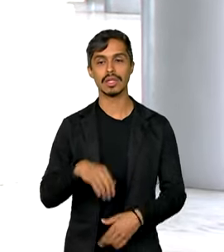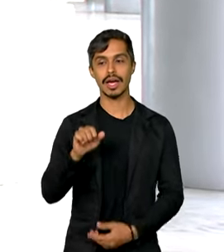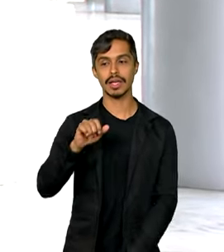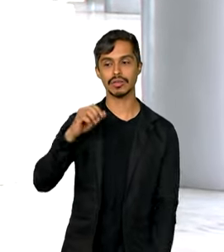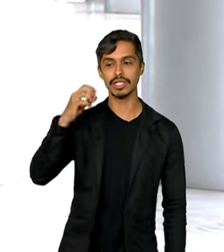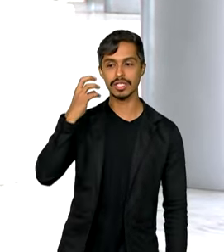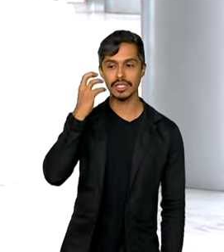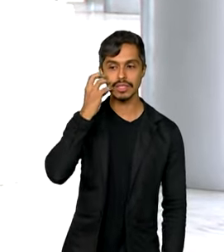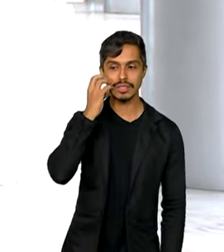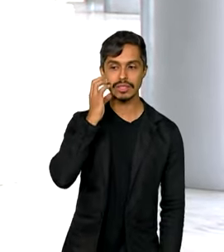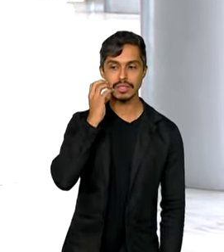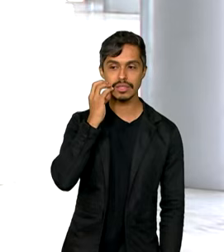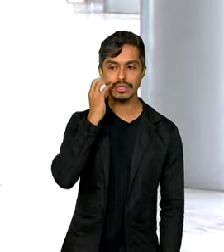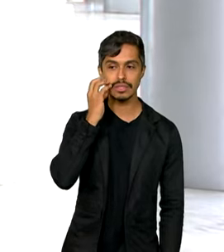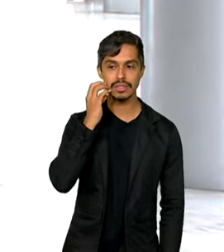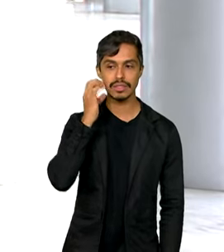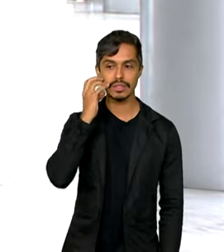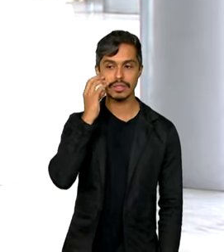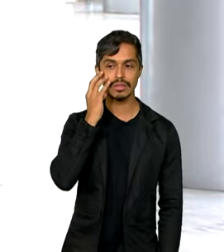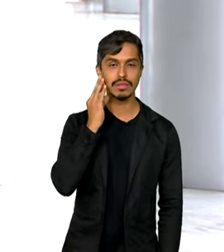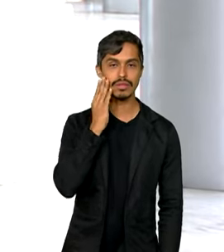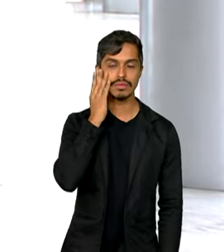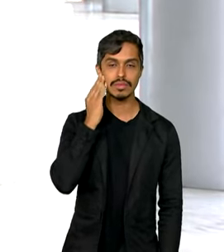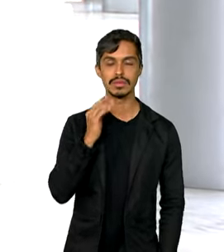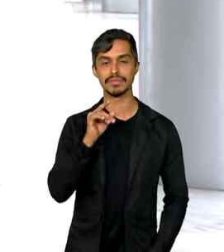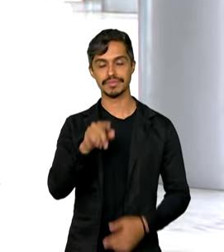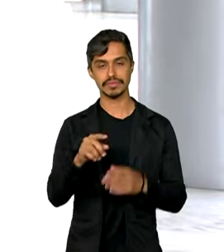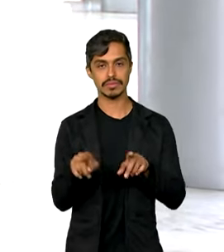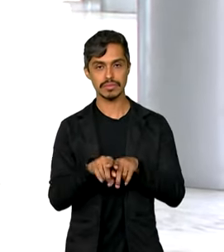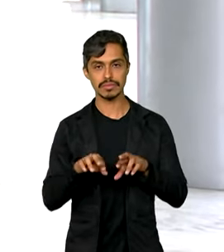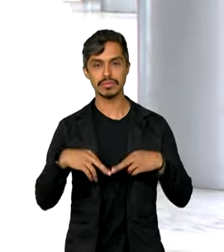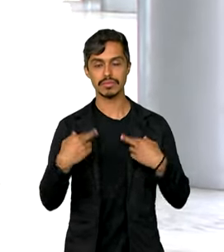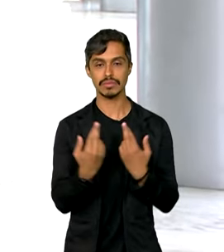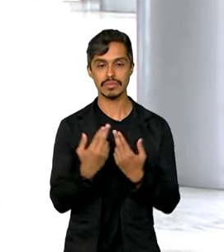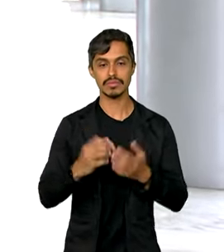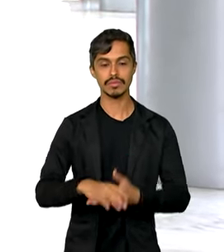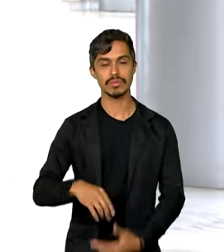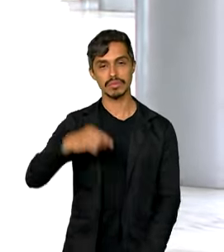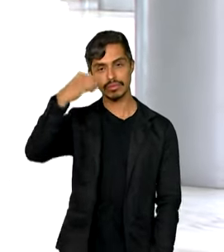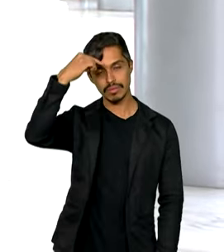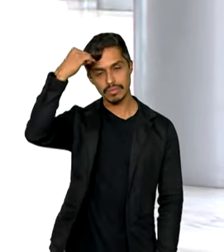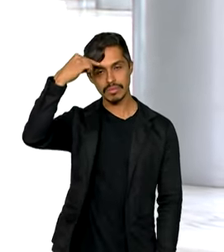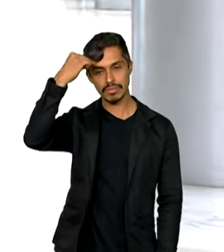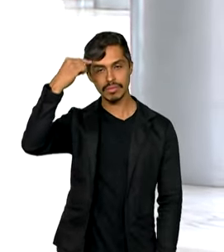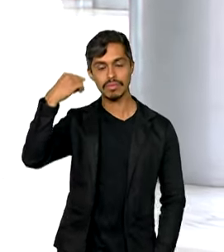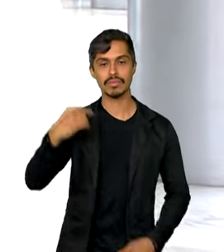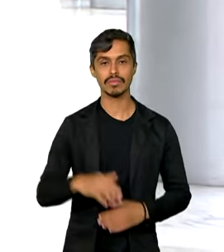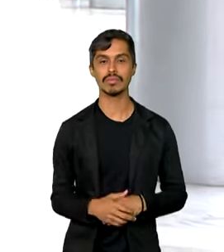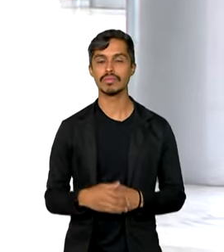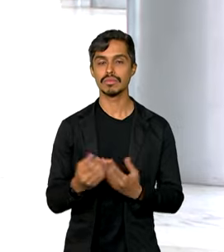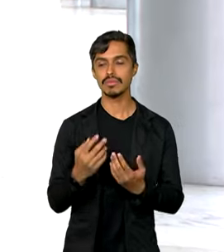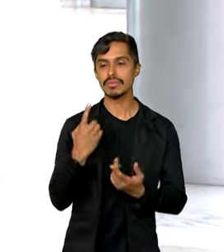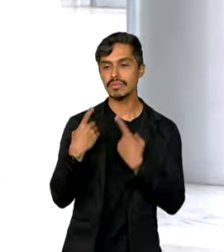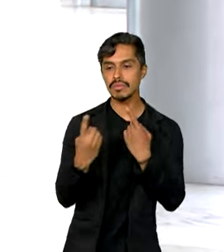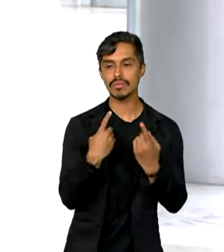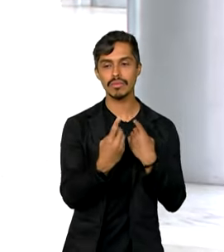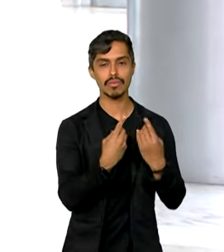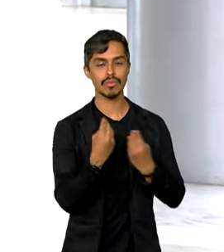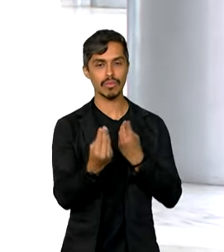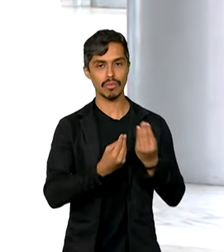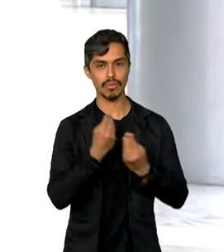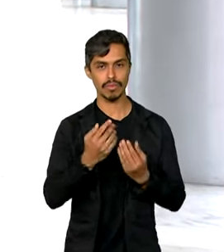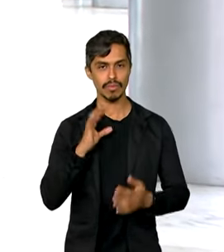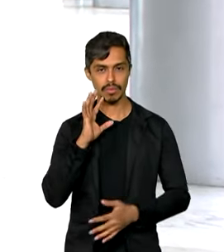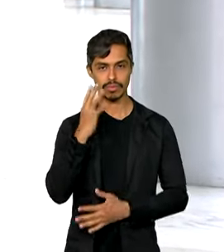presidente do Supremo Tribunal Federal, ministro Luiz Roberto Barroso, para discutir um plano conjunto contra as queimadas florestais